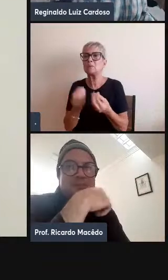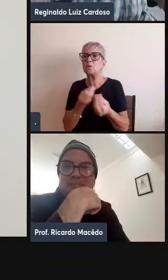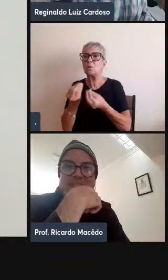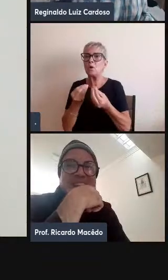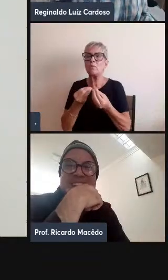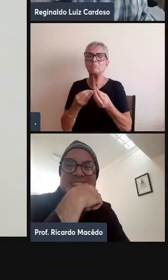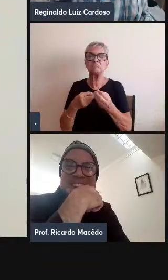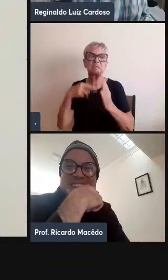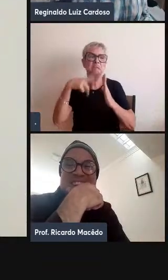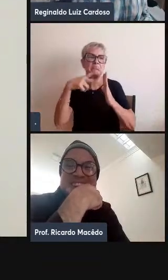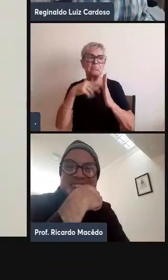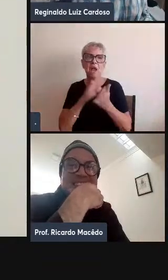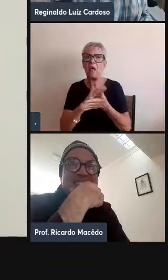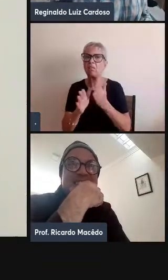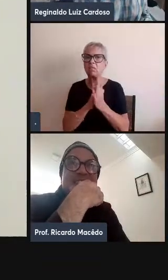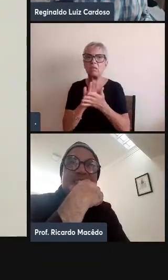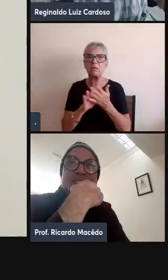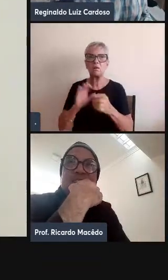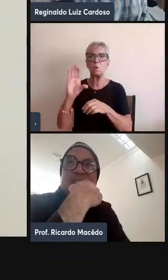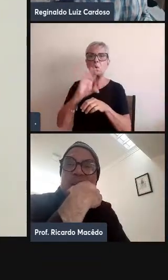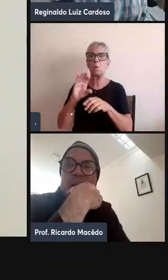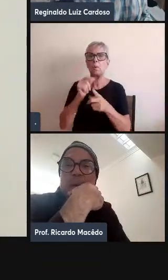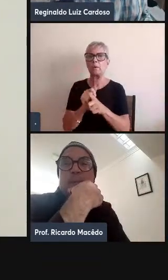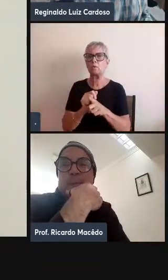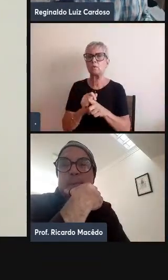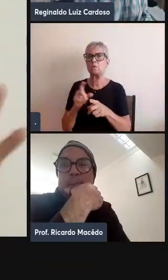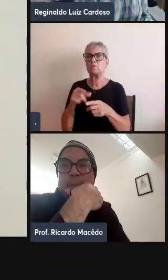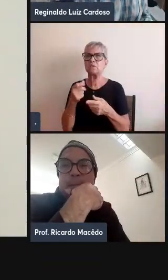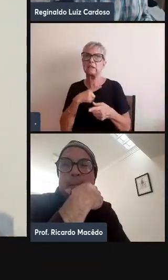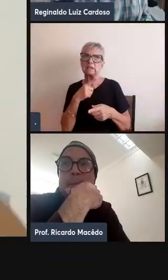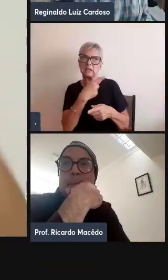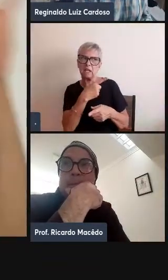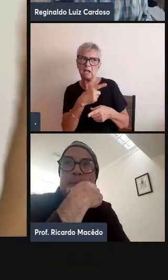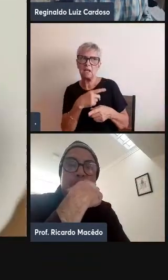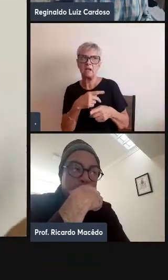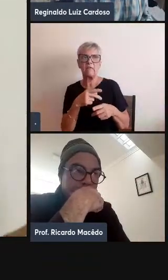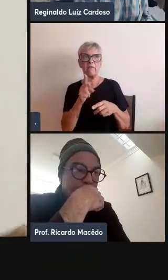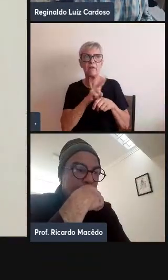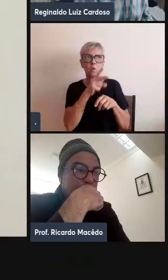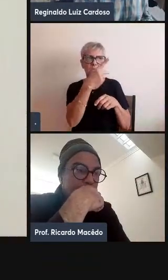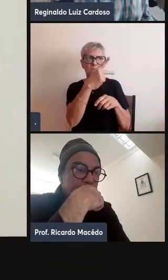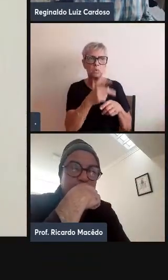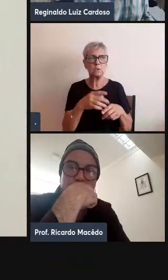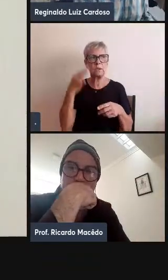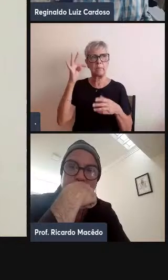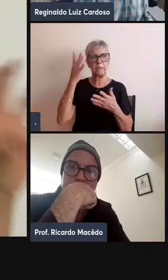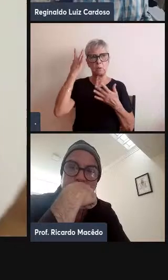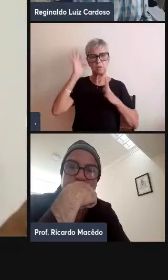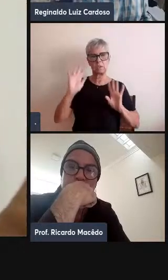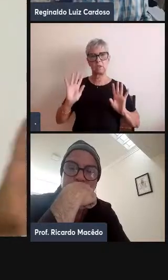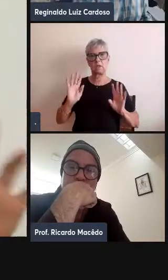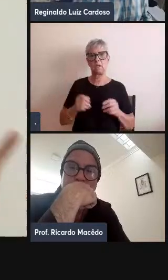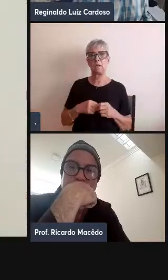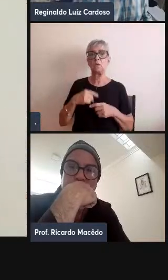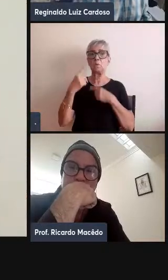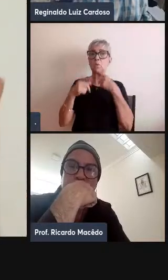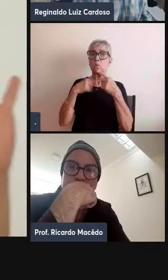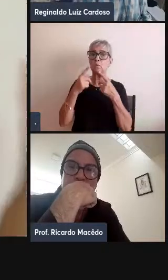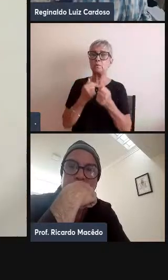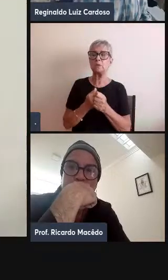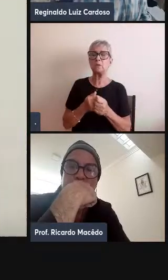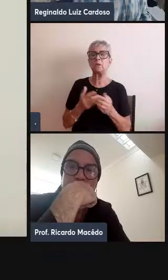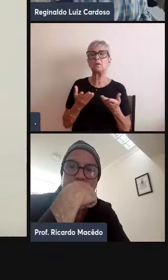para poder pensar que o seu trabalho tem valor e aí eu estou falando de uma camada bem densa que é a